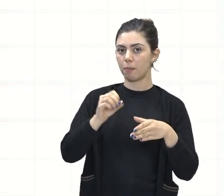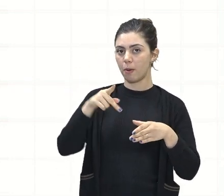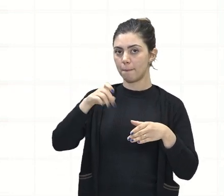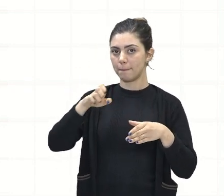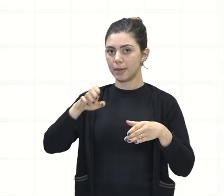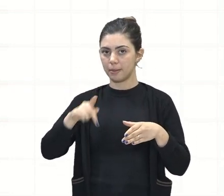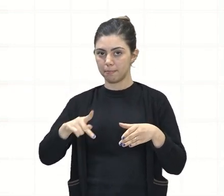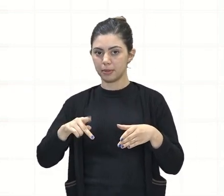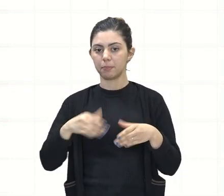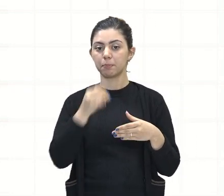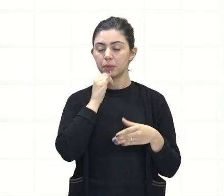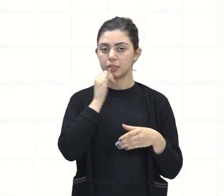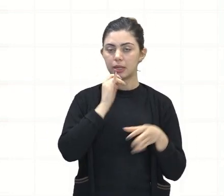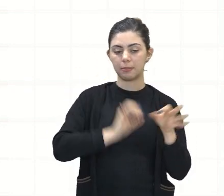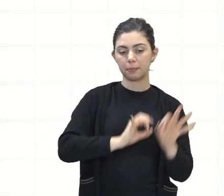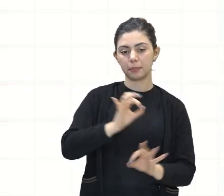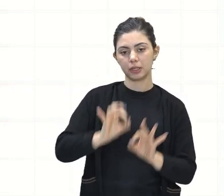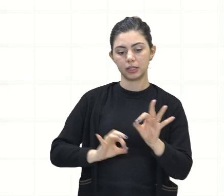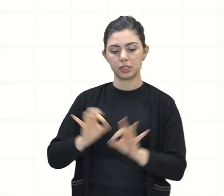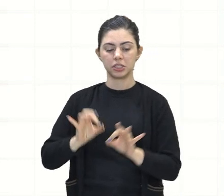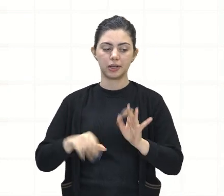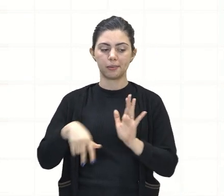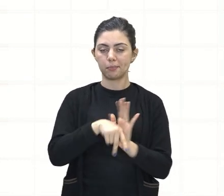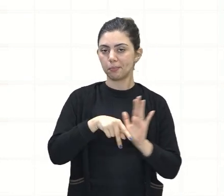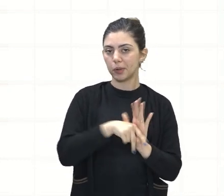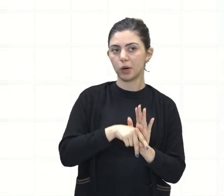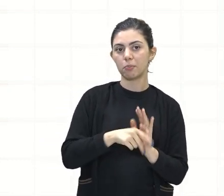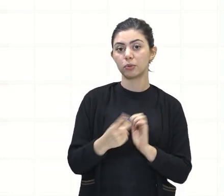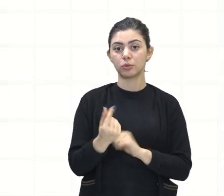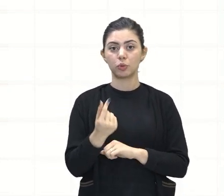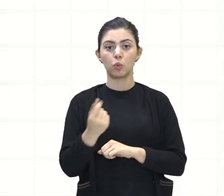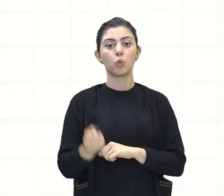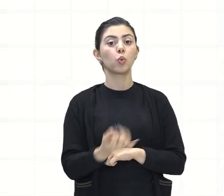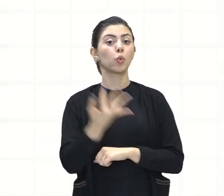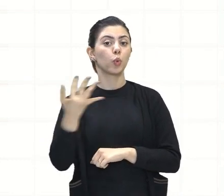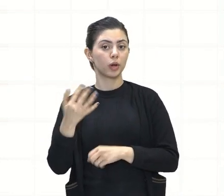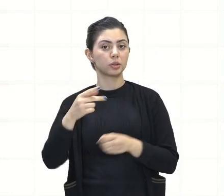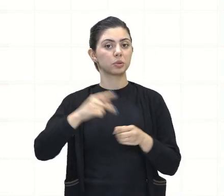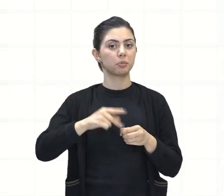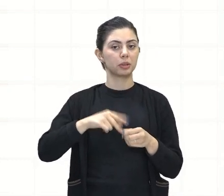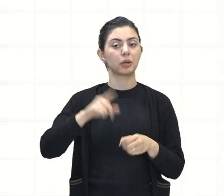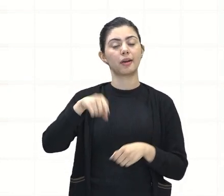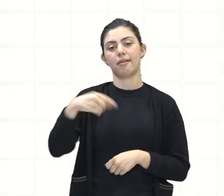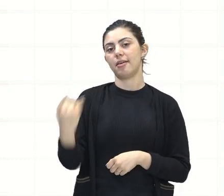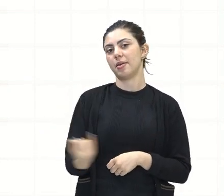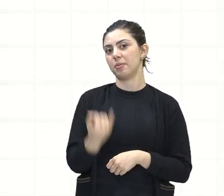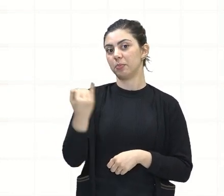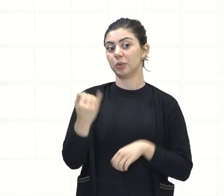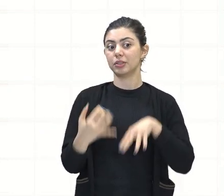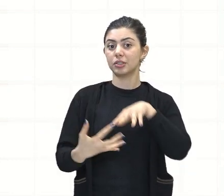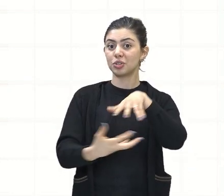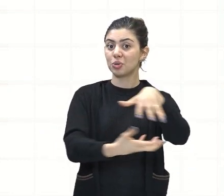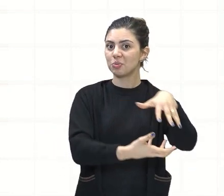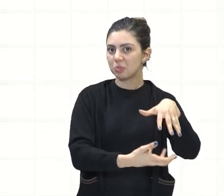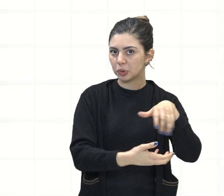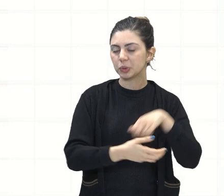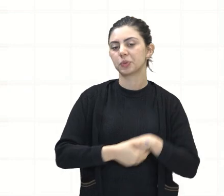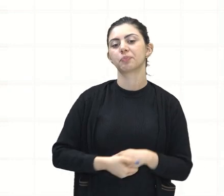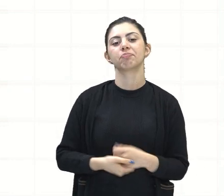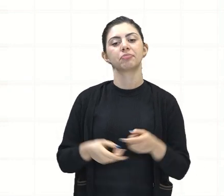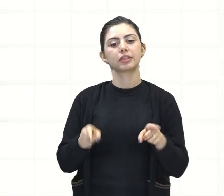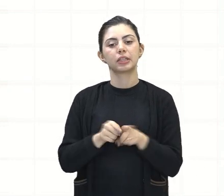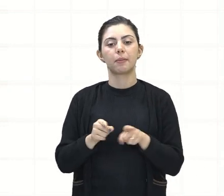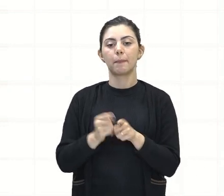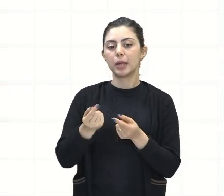exemplo, planejar as questões específicas em relação ao preço do petróleo, que é muito importante para o mundo, tá? Também controlar